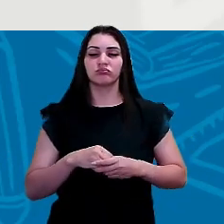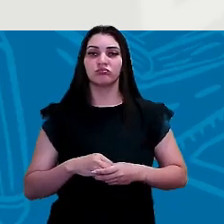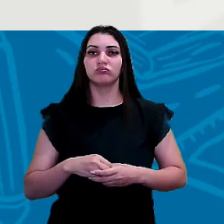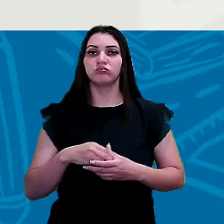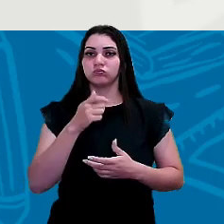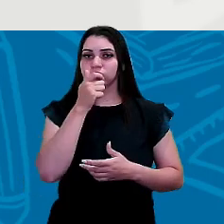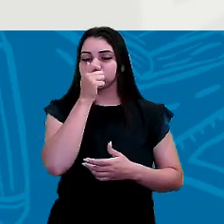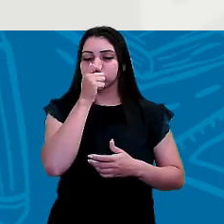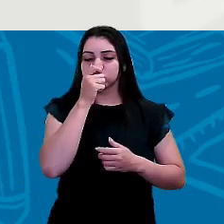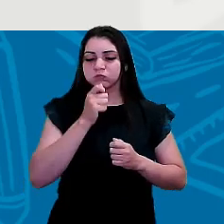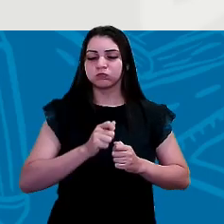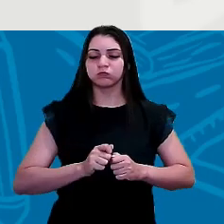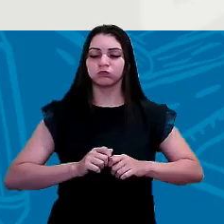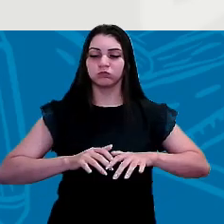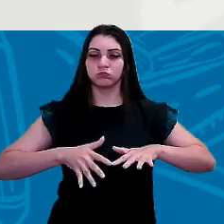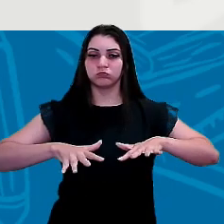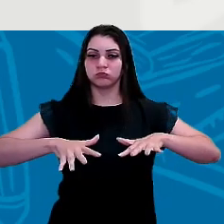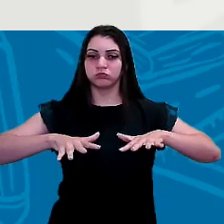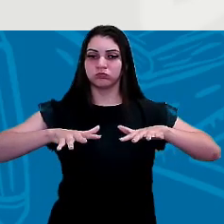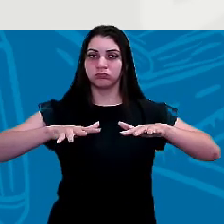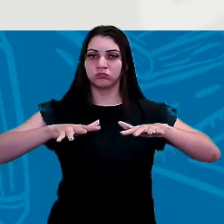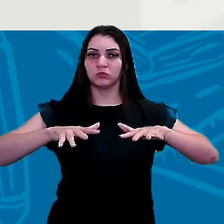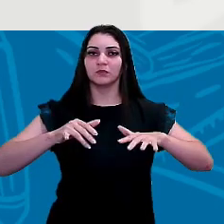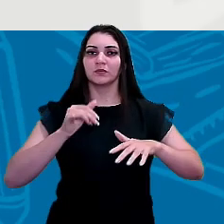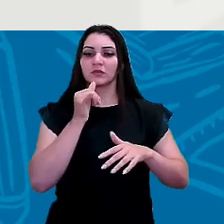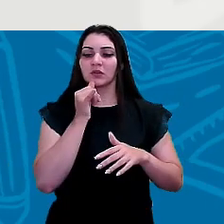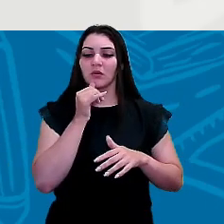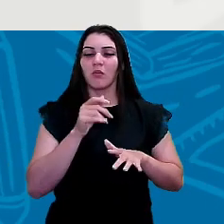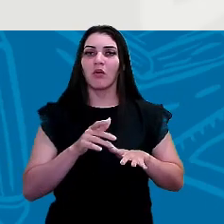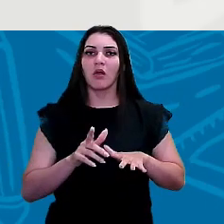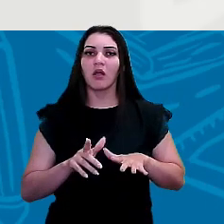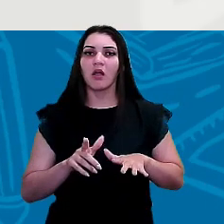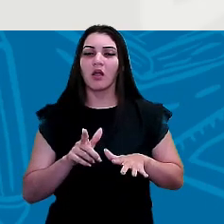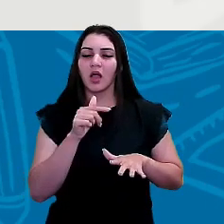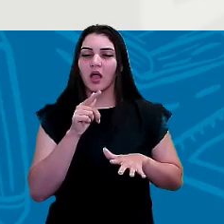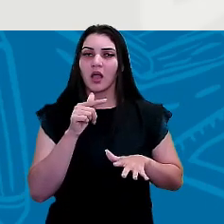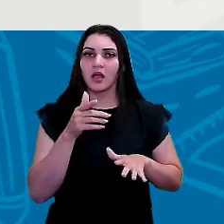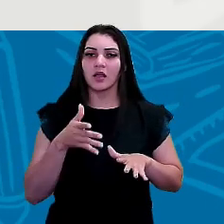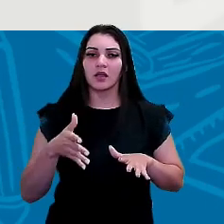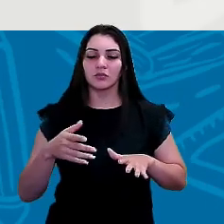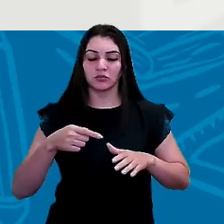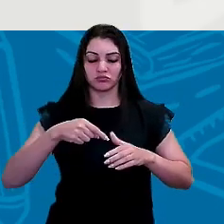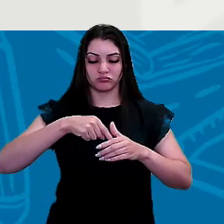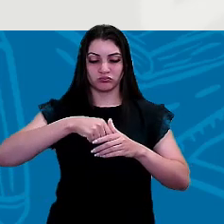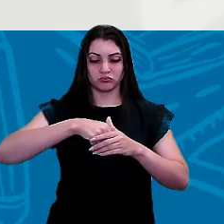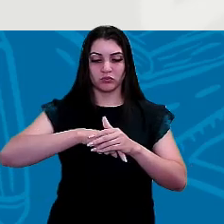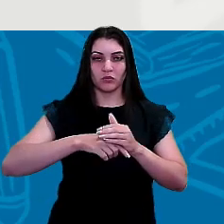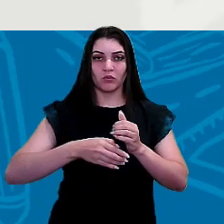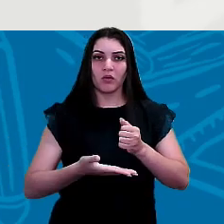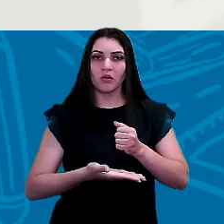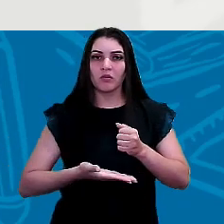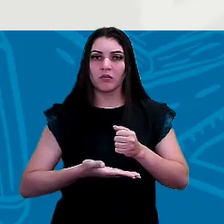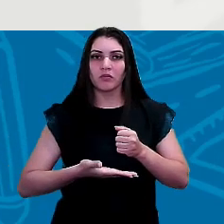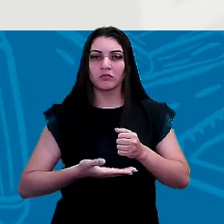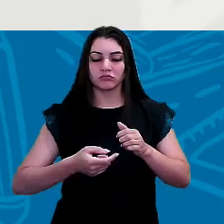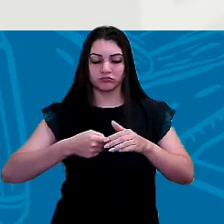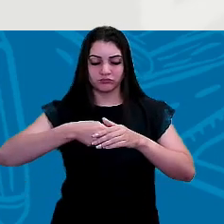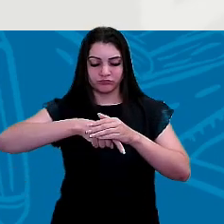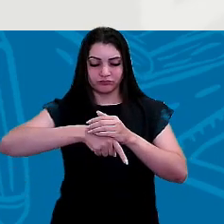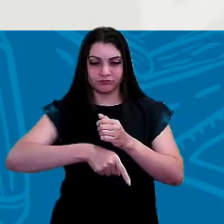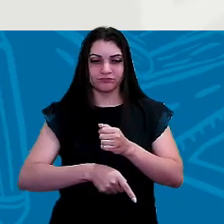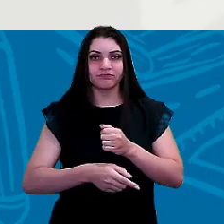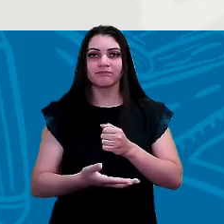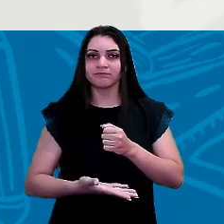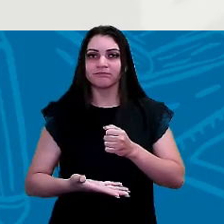Então, a gente tem as mesas d'água, né? E a água confinada abaixo do subsolo,